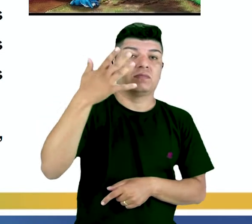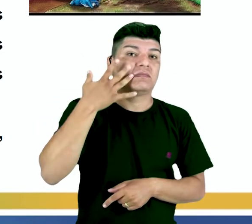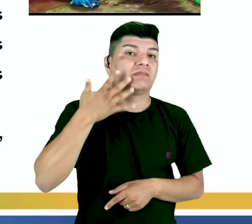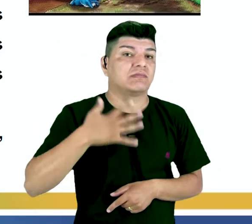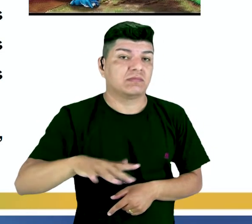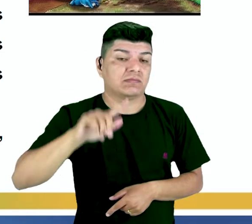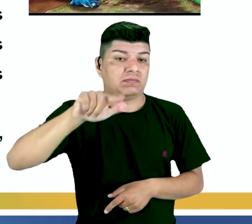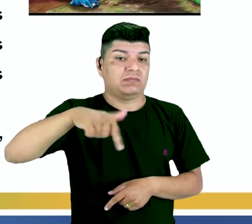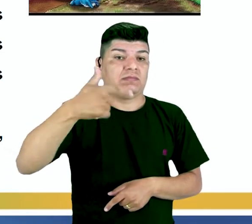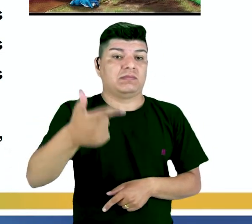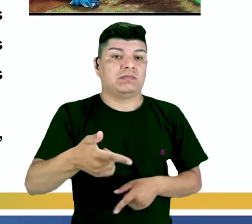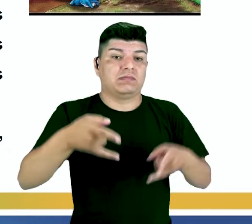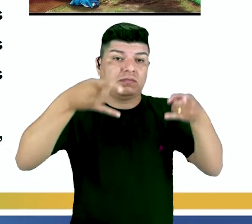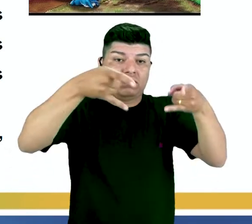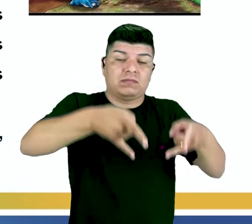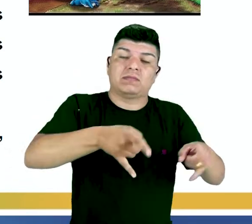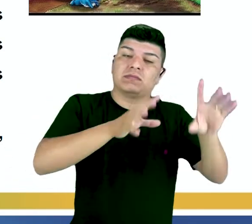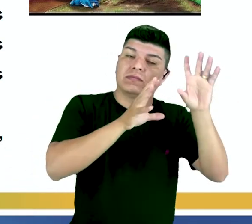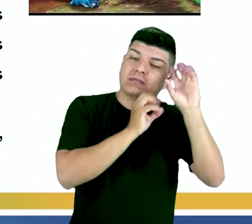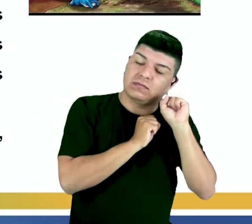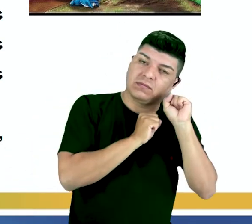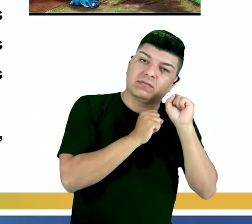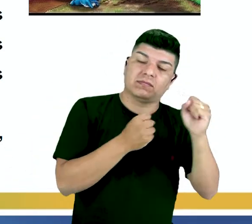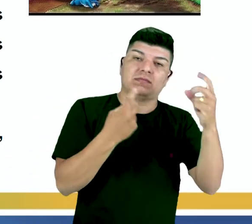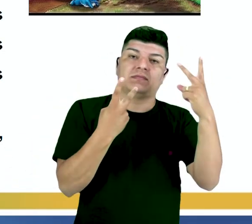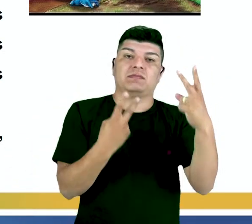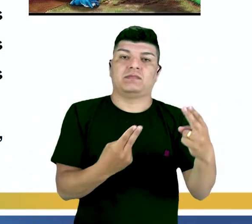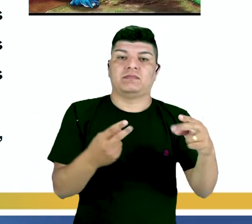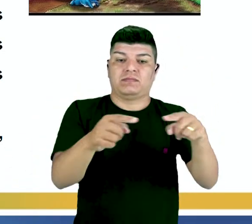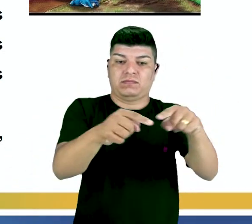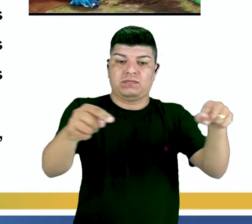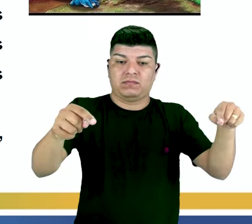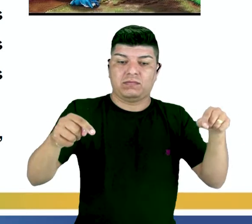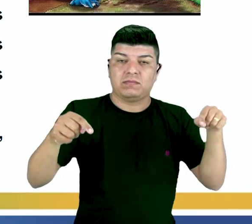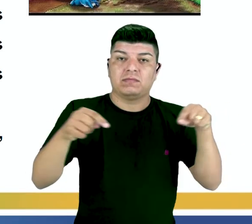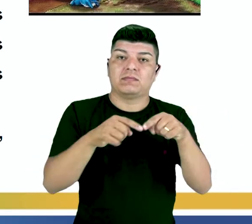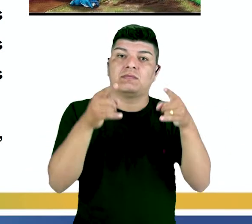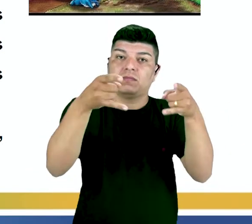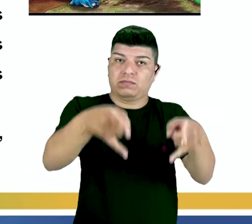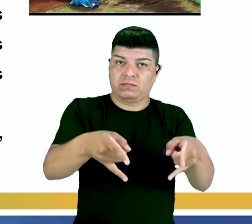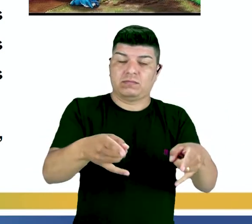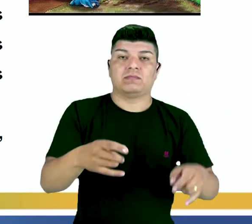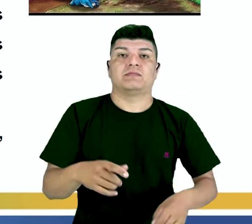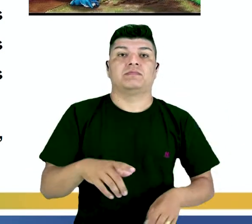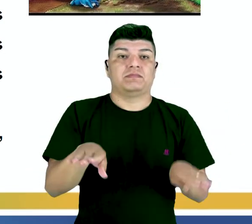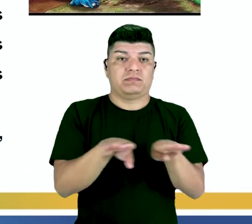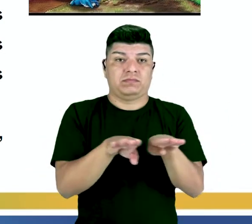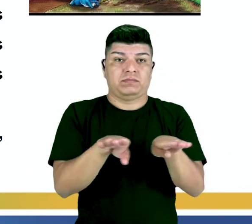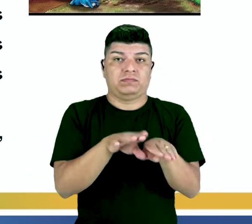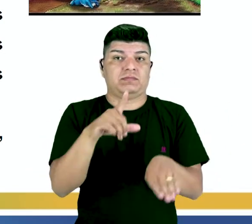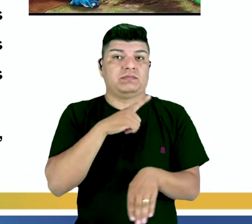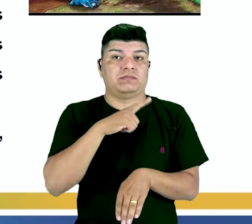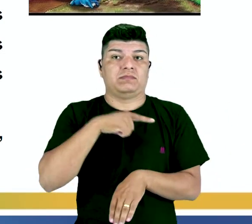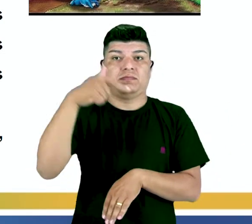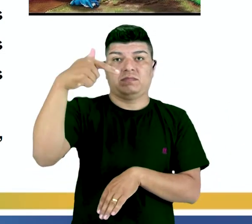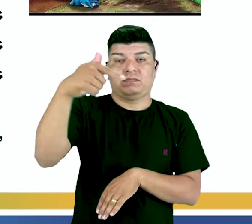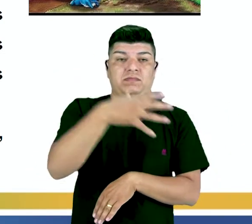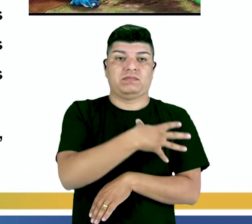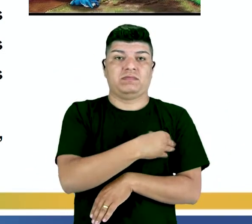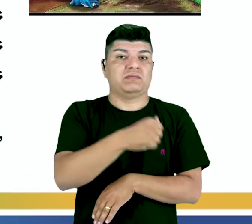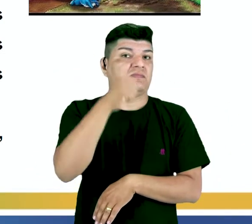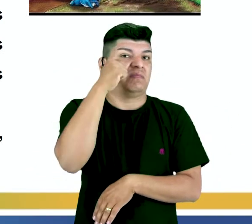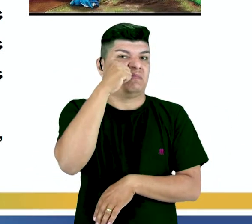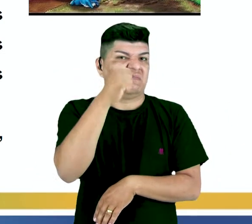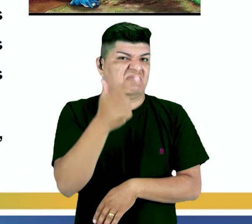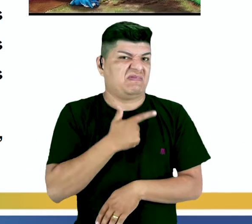dormirem. No mesmo quarto de suas filhas, o gigante feiticeiro tinha sete filhas muito feias, mas